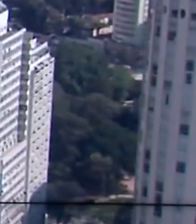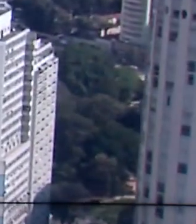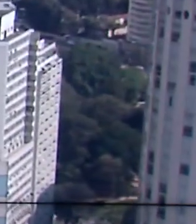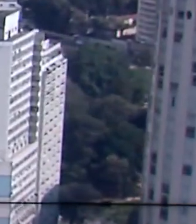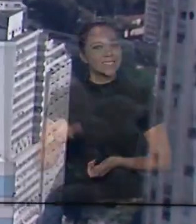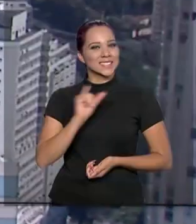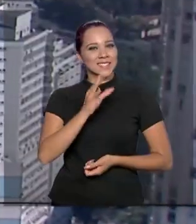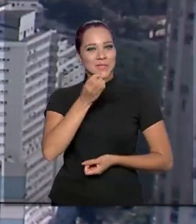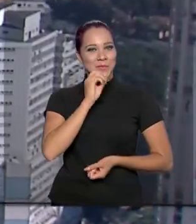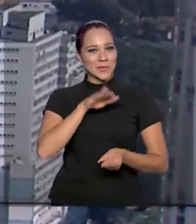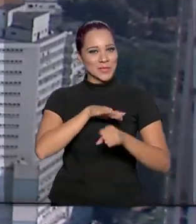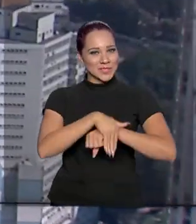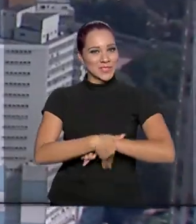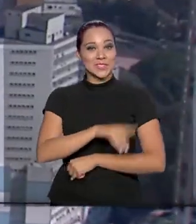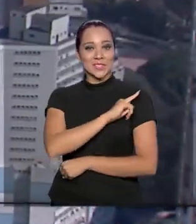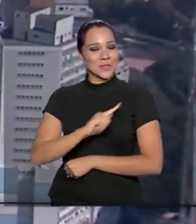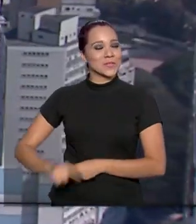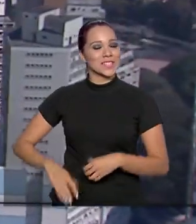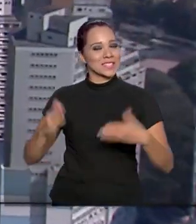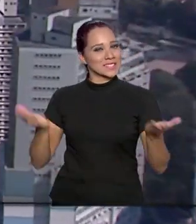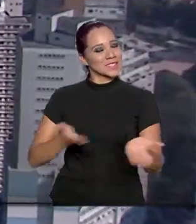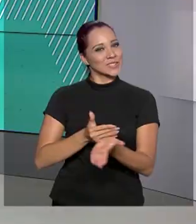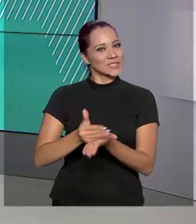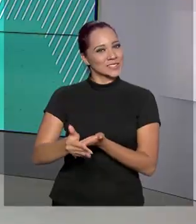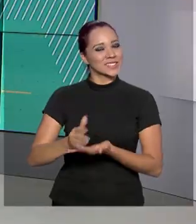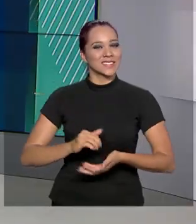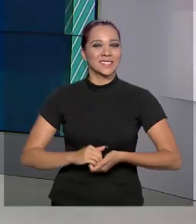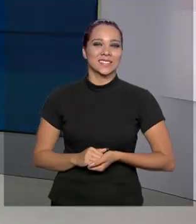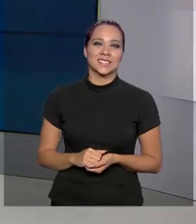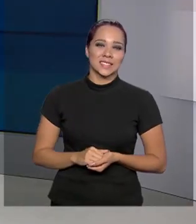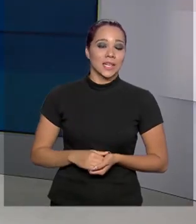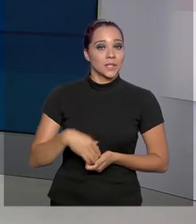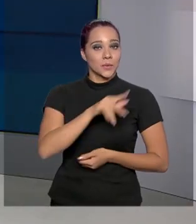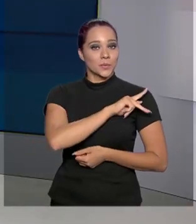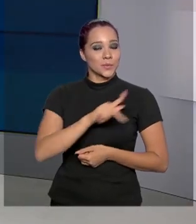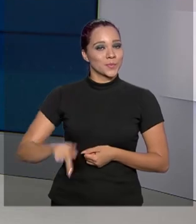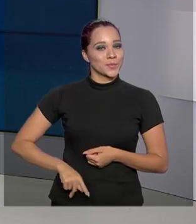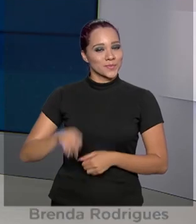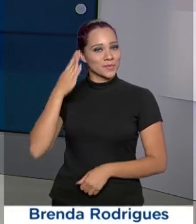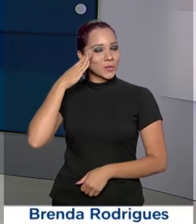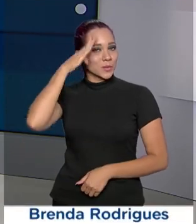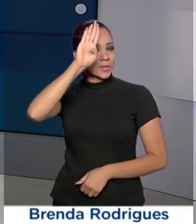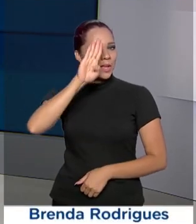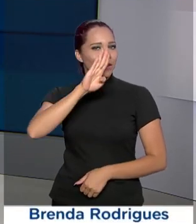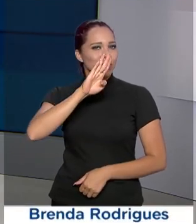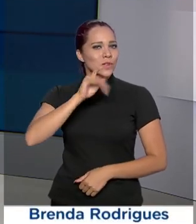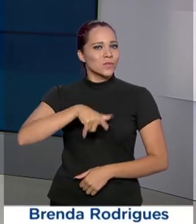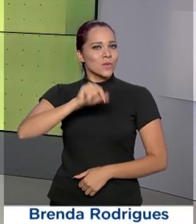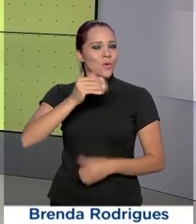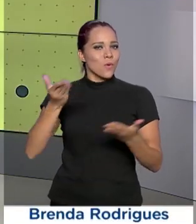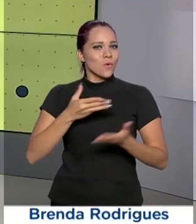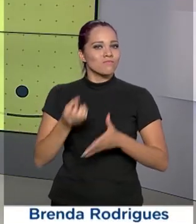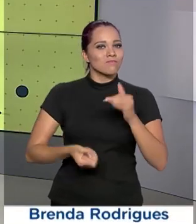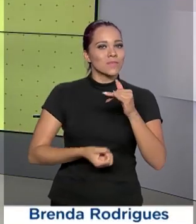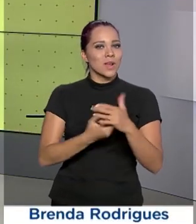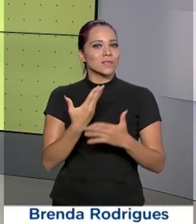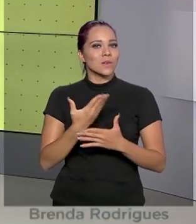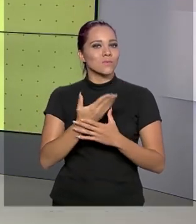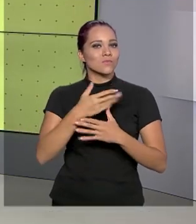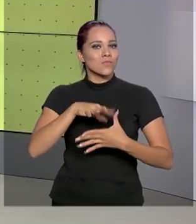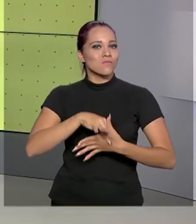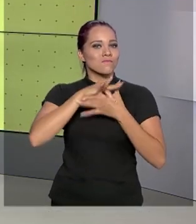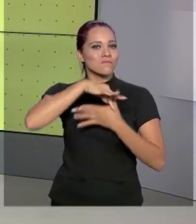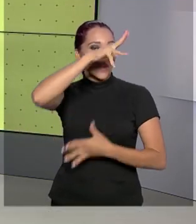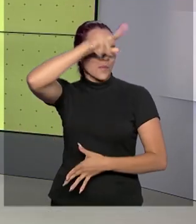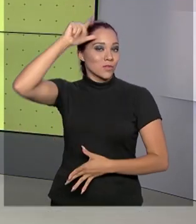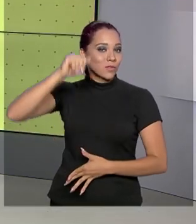Olá, boa noite. O governo agora está no ar. O presidente Jair Bolsonaro determinou hoje a criação do Conselho da Amazônia,